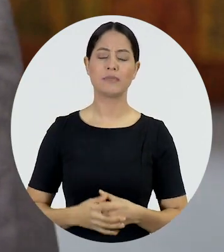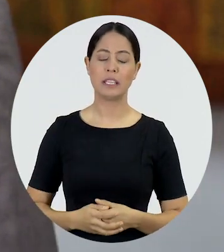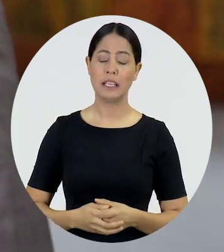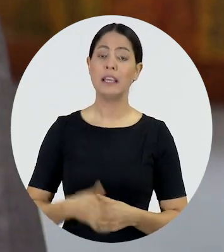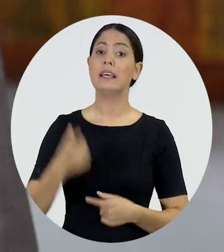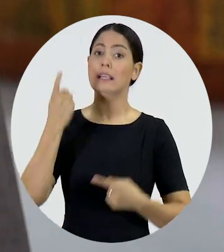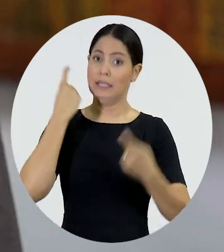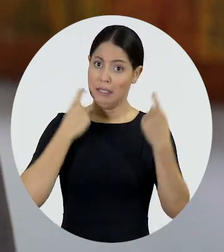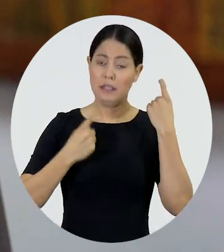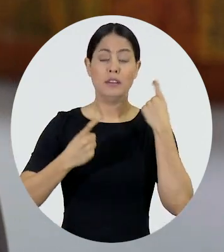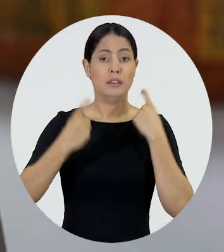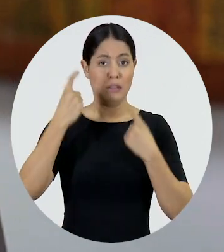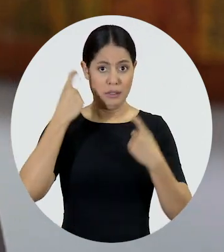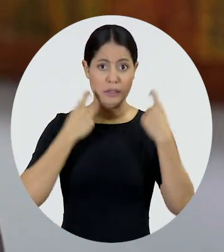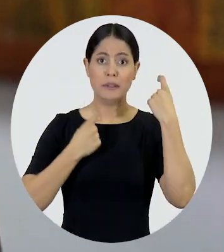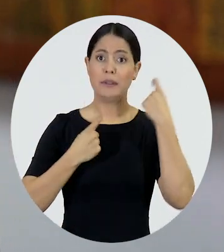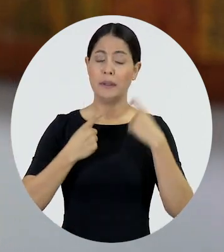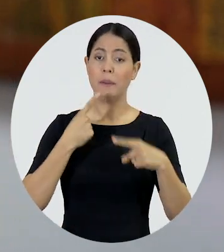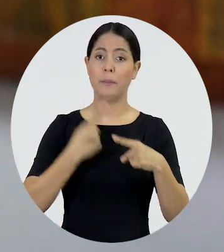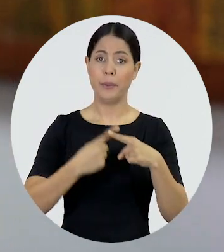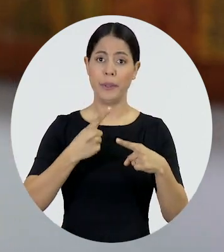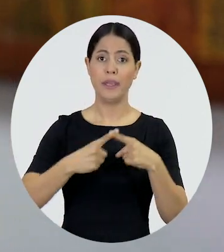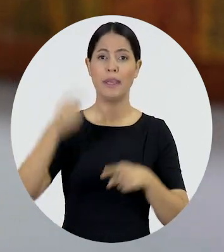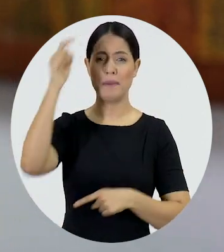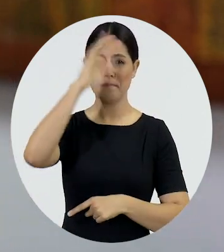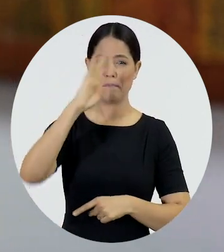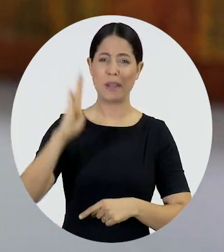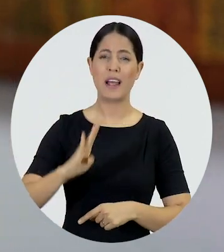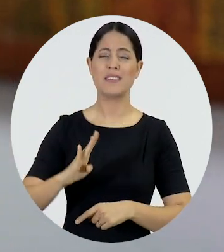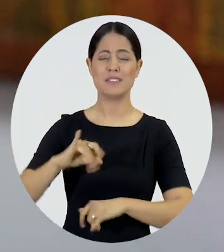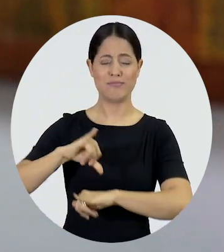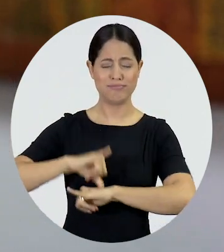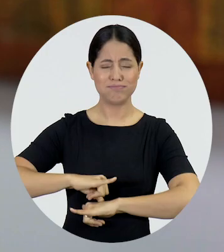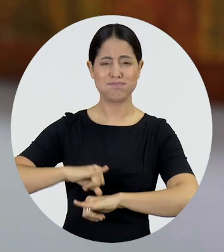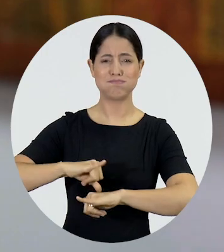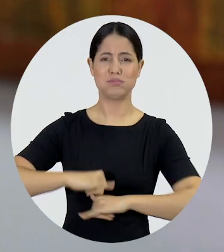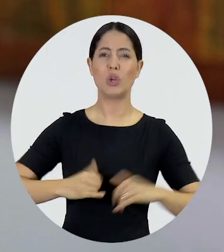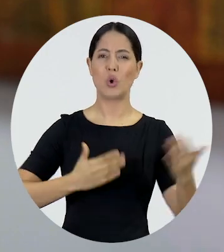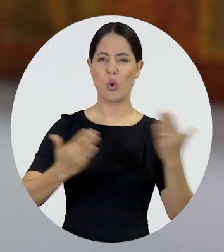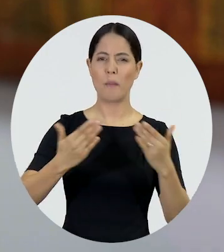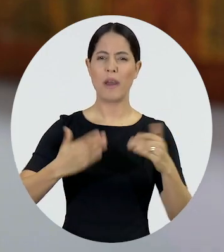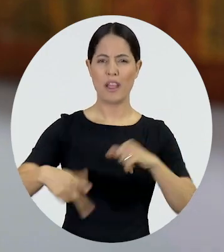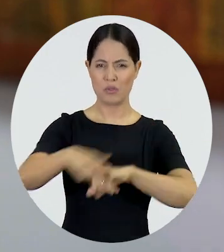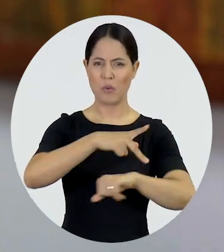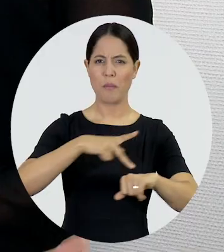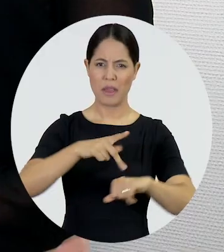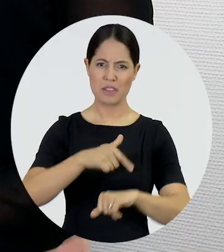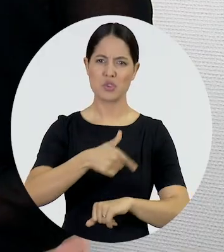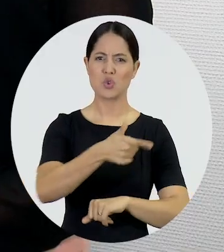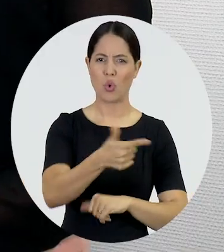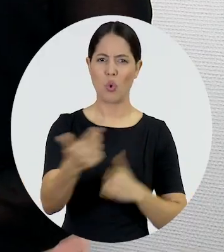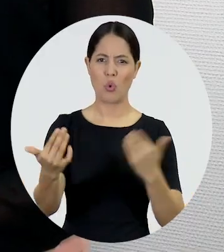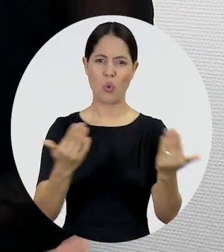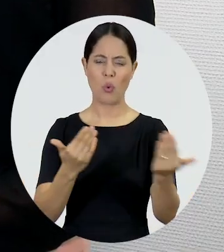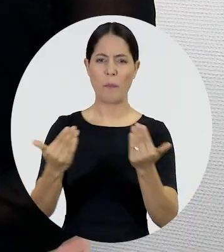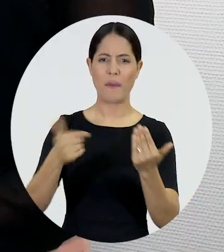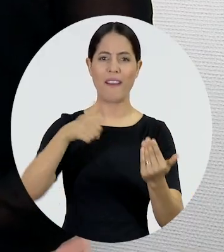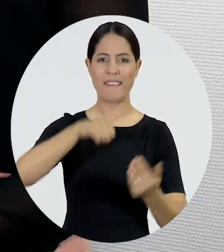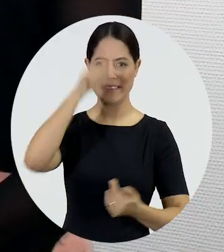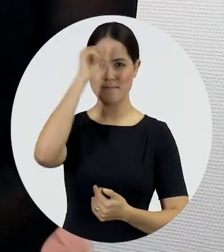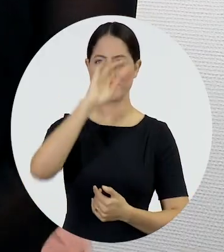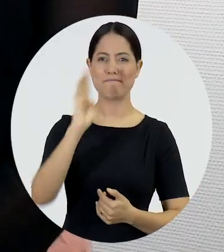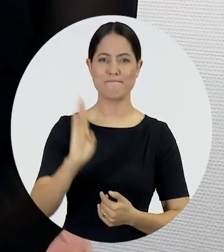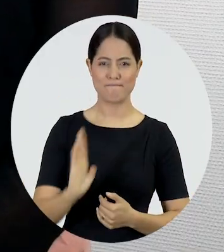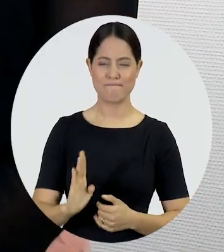preocupação. O Brasil sofre, a exemplo de outros países no mundo, eu diria até a exemplo de uma tendência